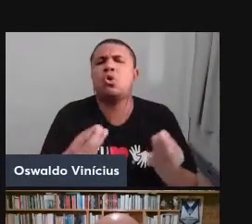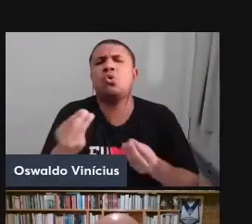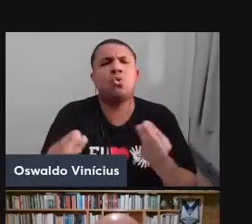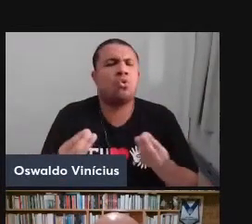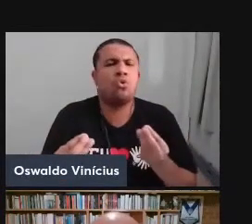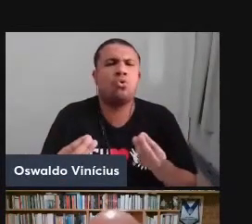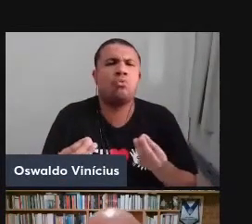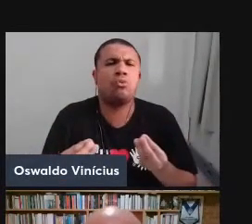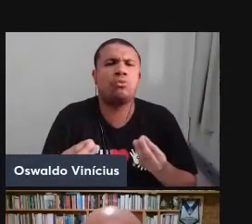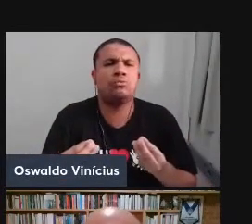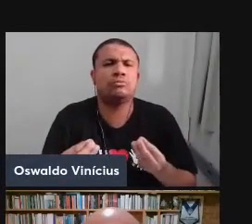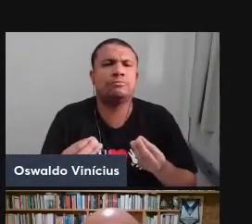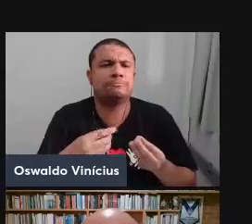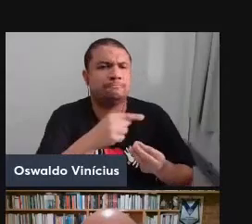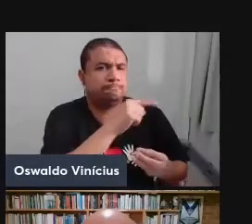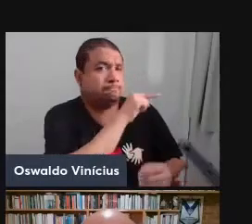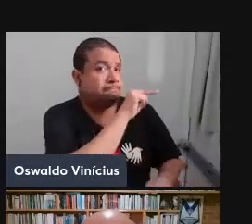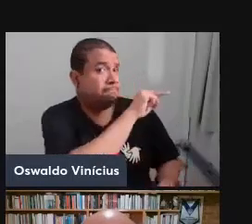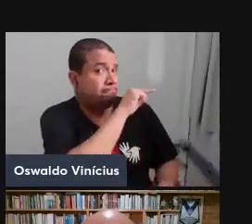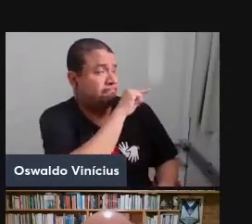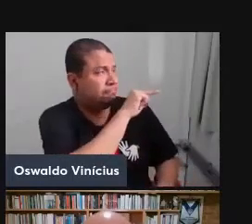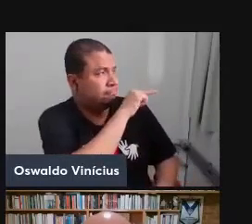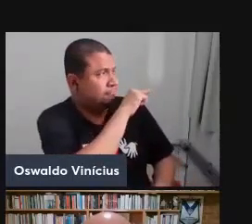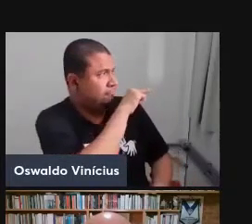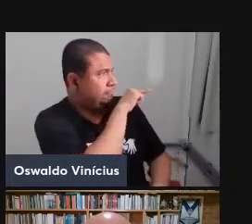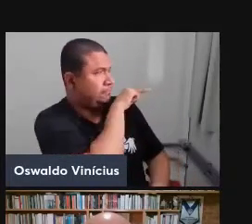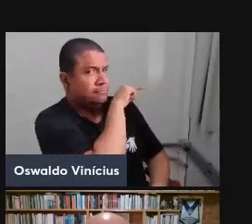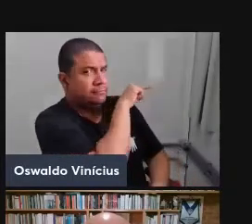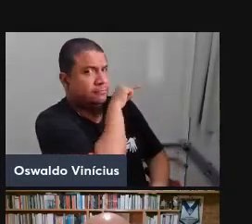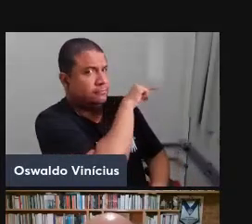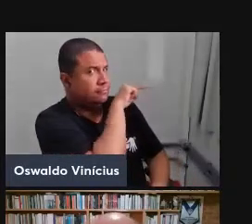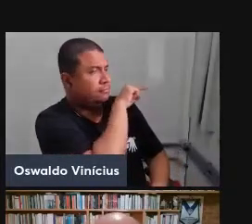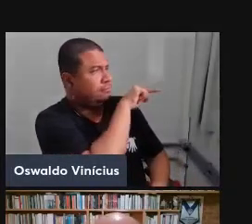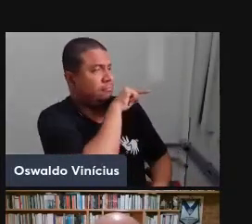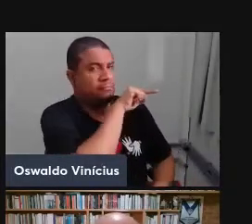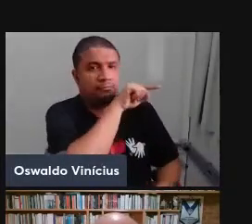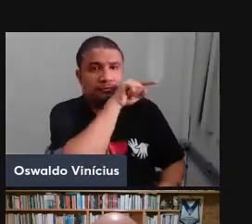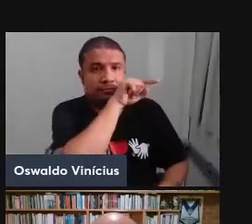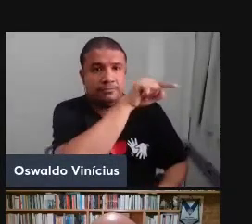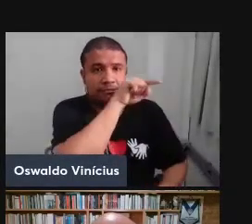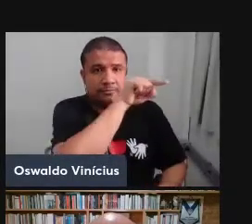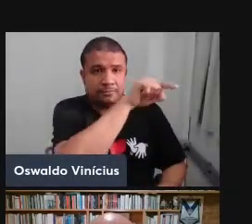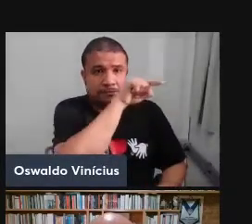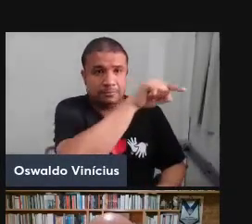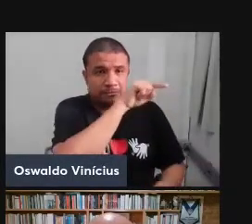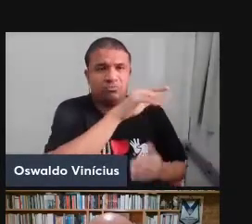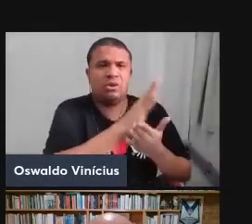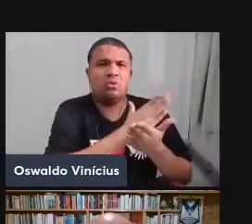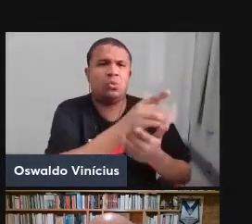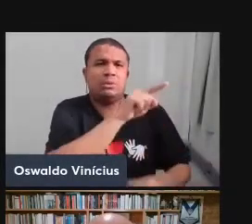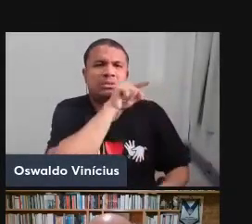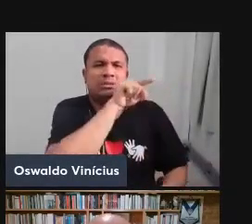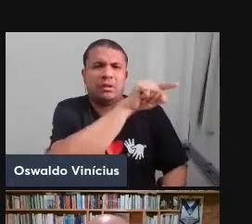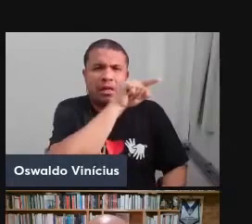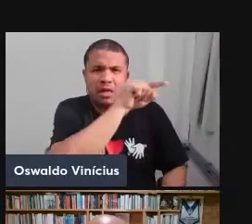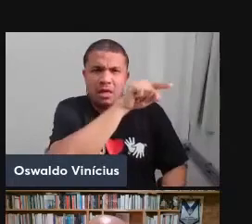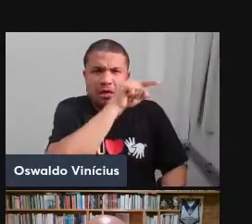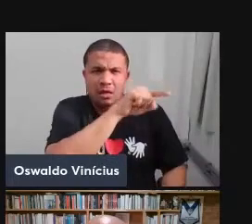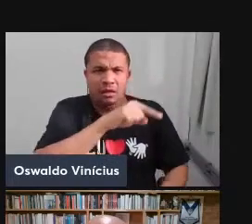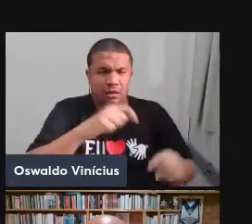os slides que eu preparei na tela, então, preparei aqui algumas telas para poder